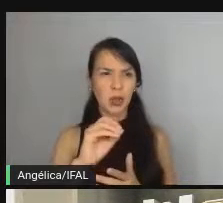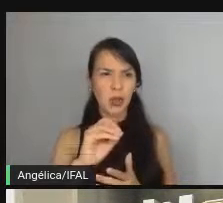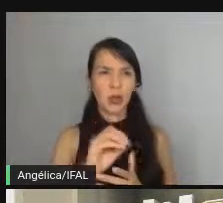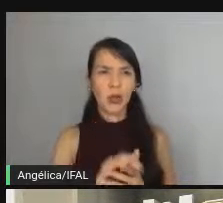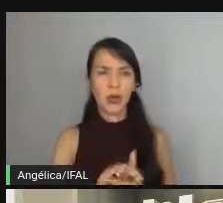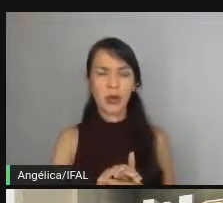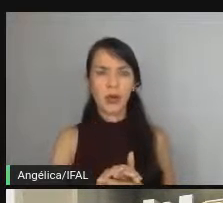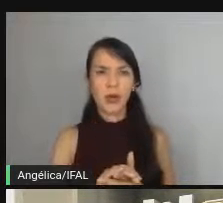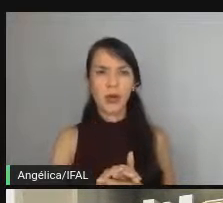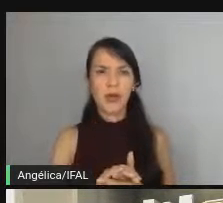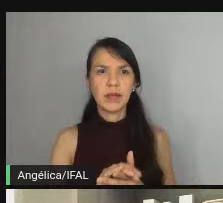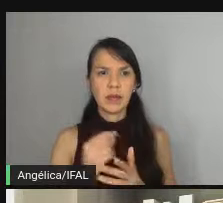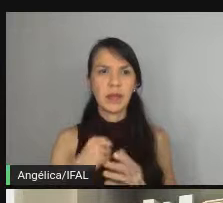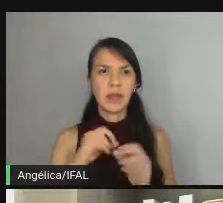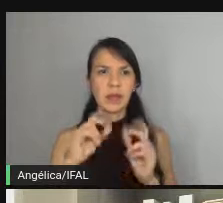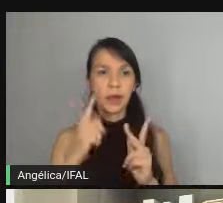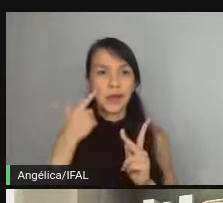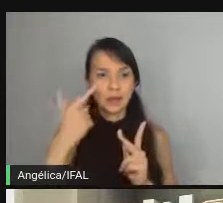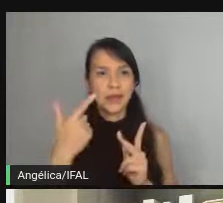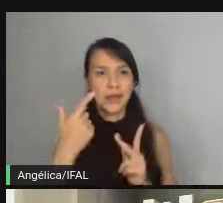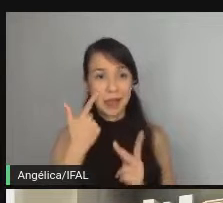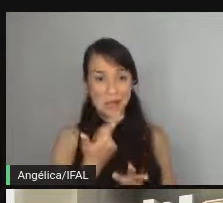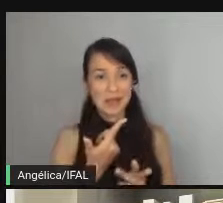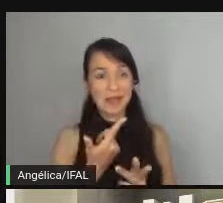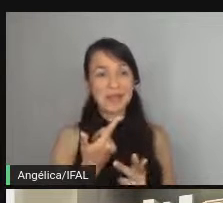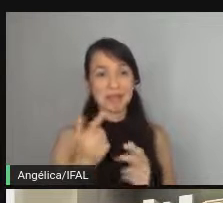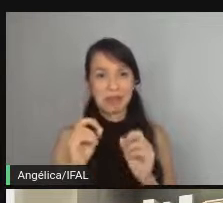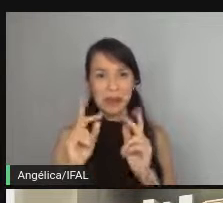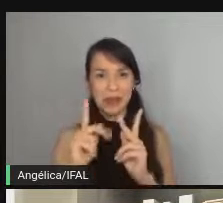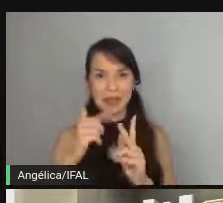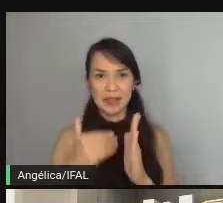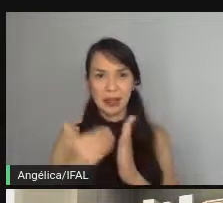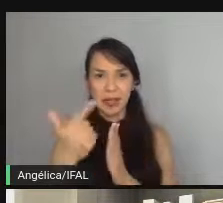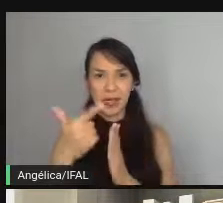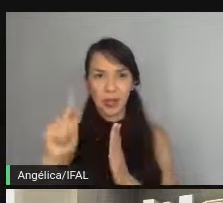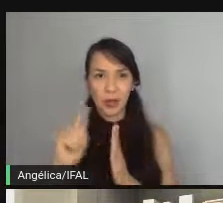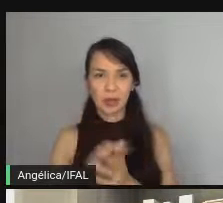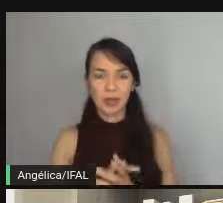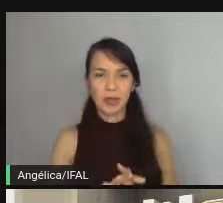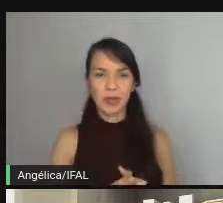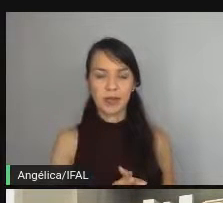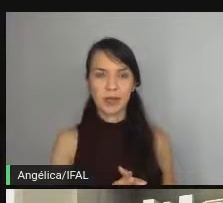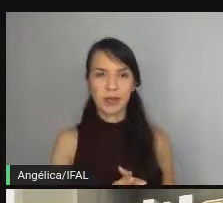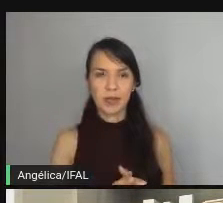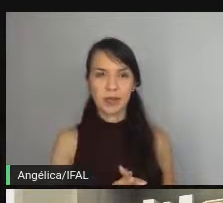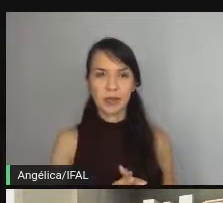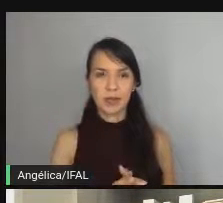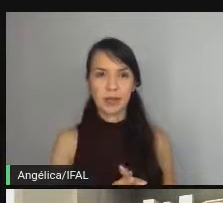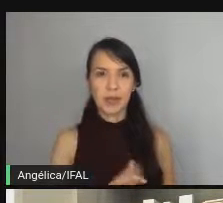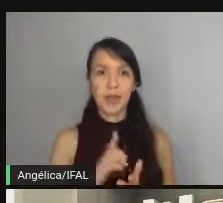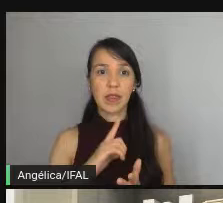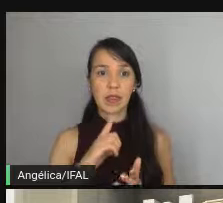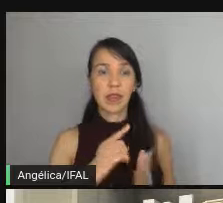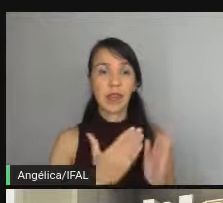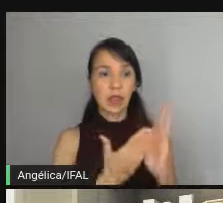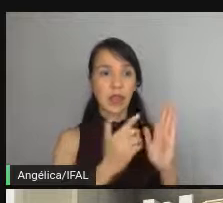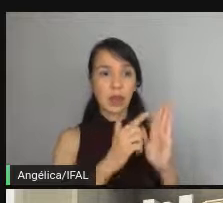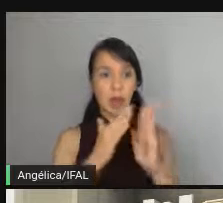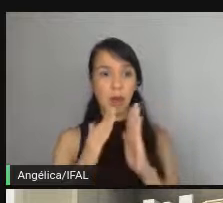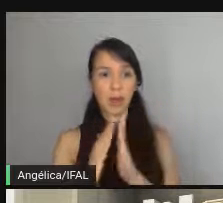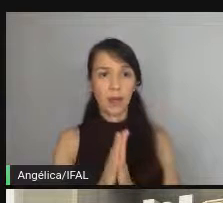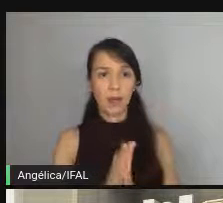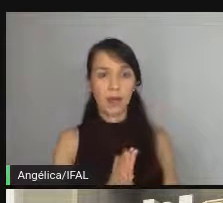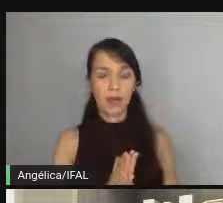não beleza beleza tá vendo aí jóia existe uma biblioteca o